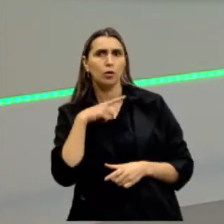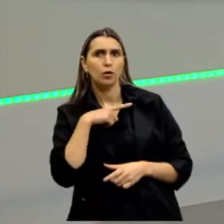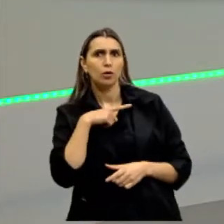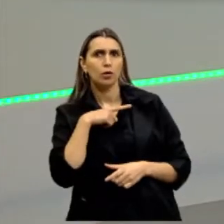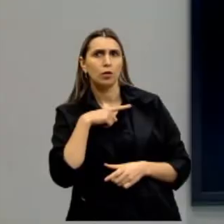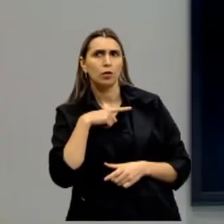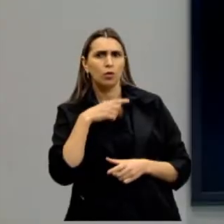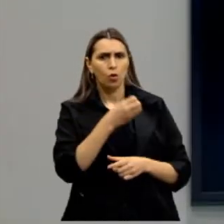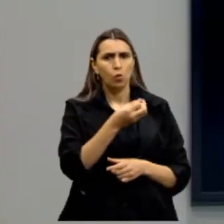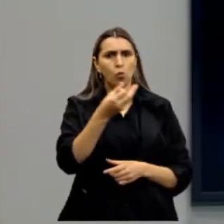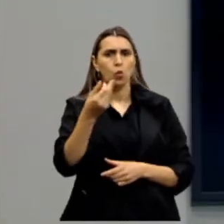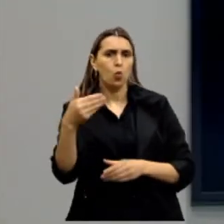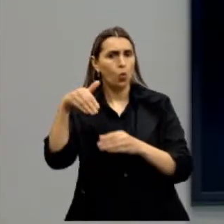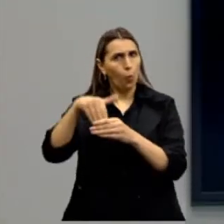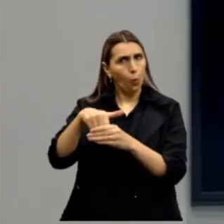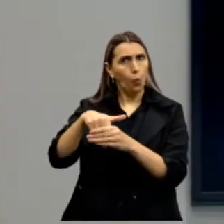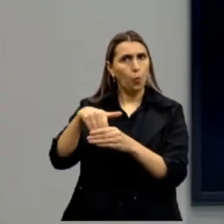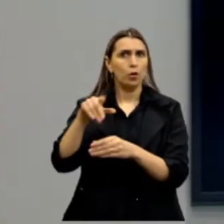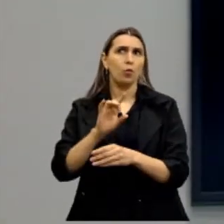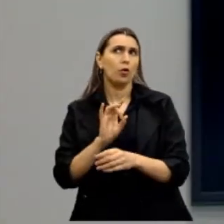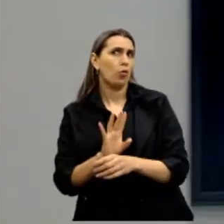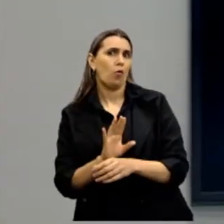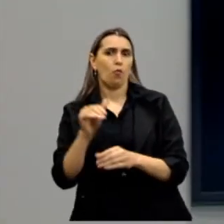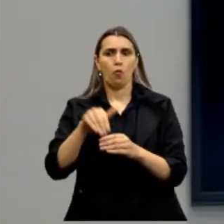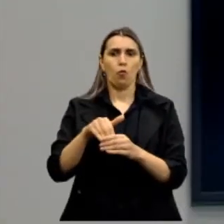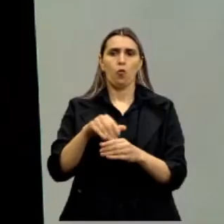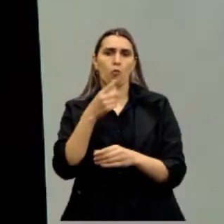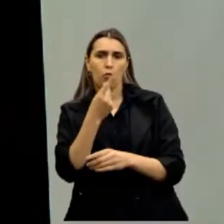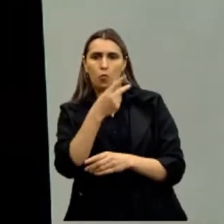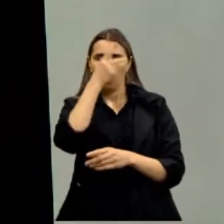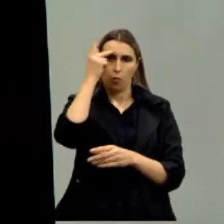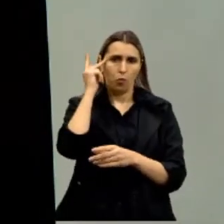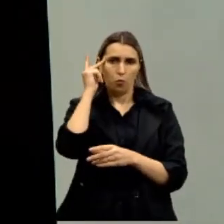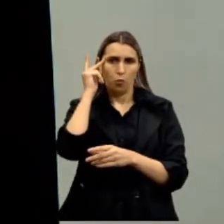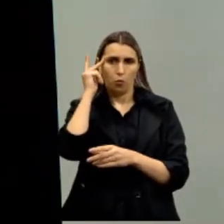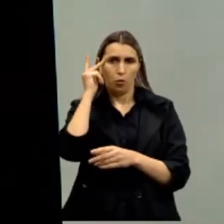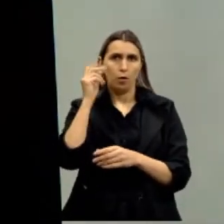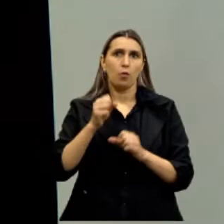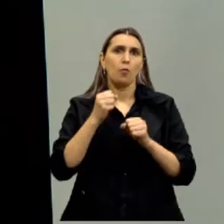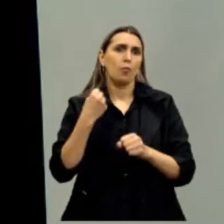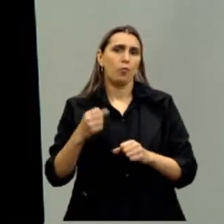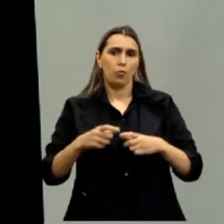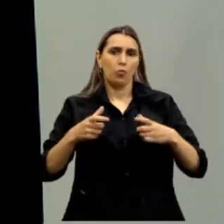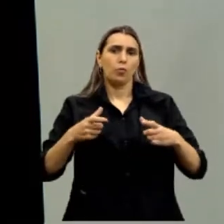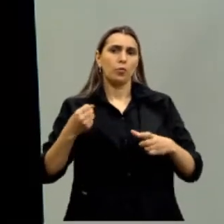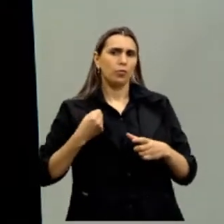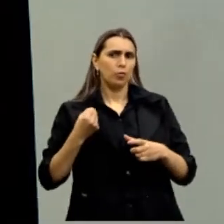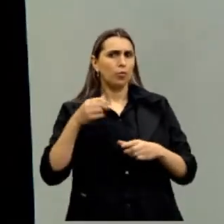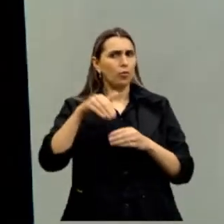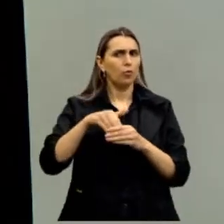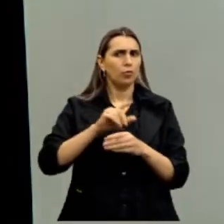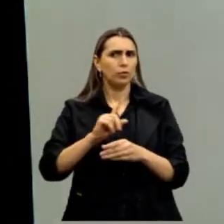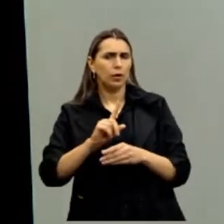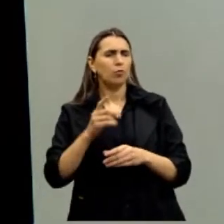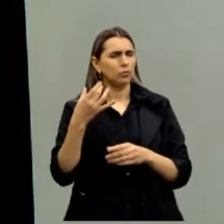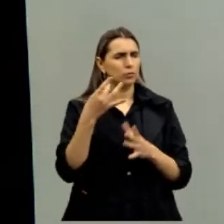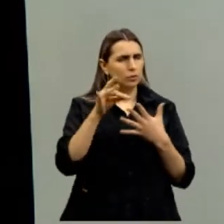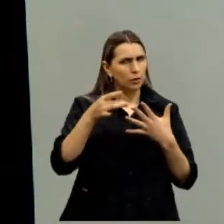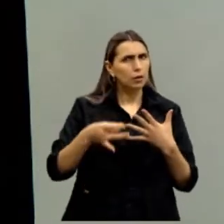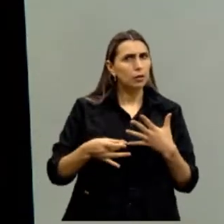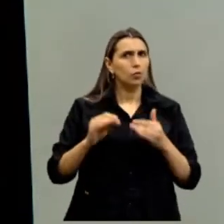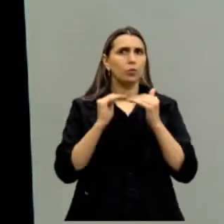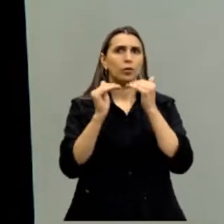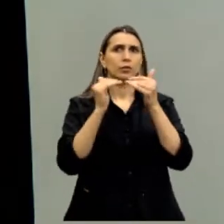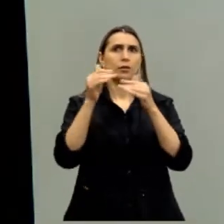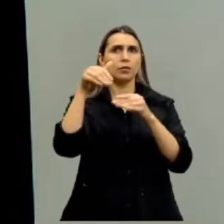contagem de votos, não é assim, botar só numa pessoa, se tiver maior número de votos, então, tem aí alguns detalhes. O